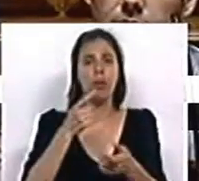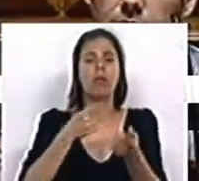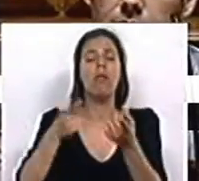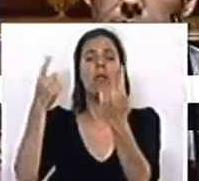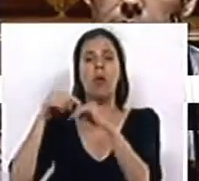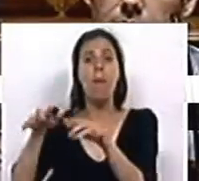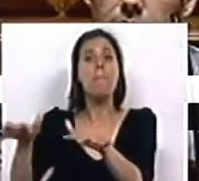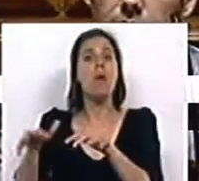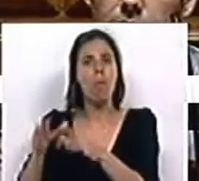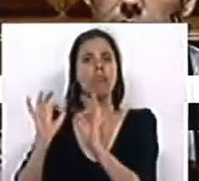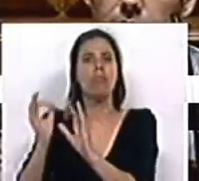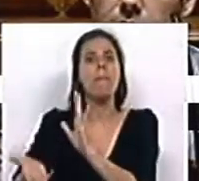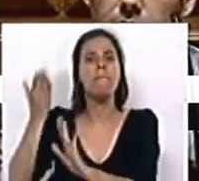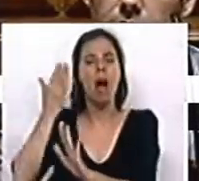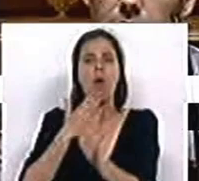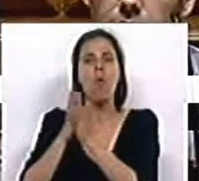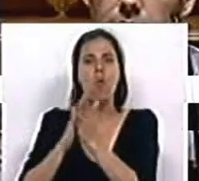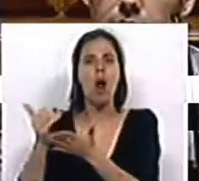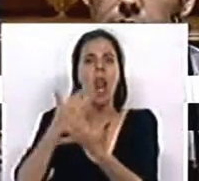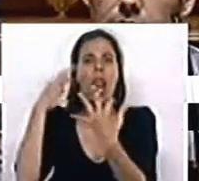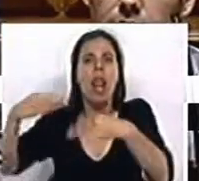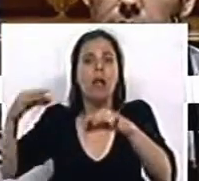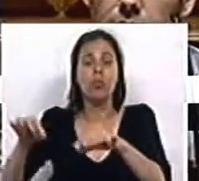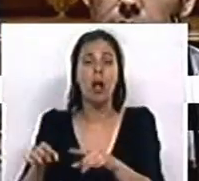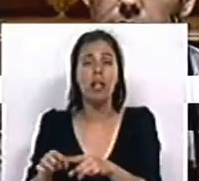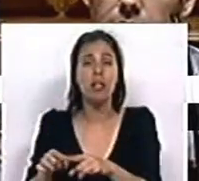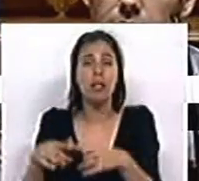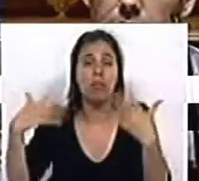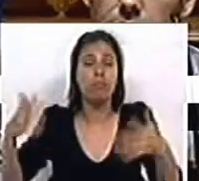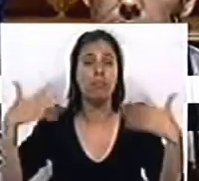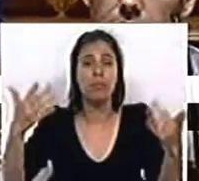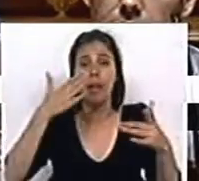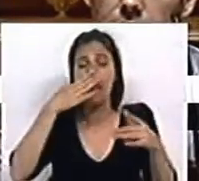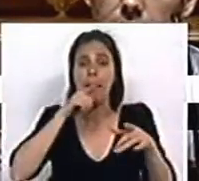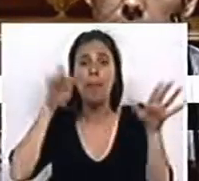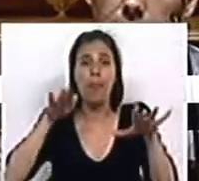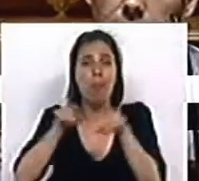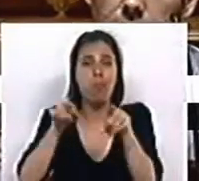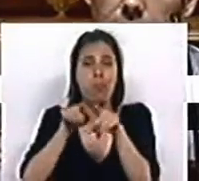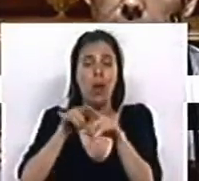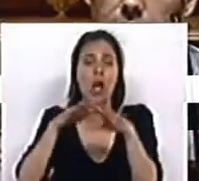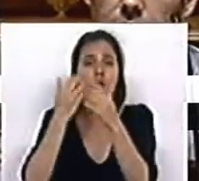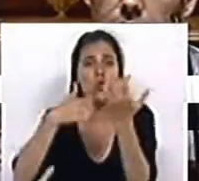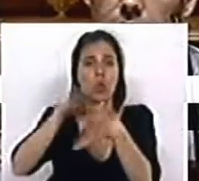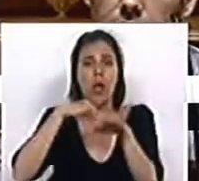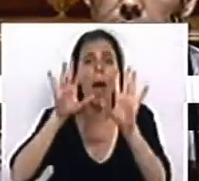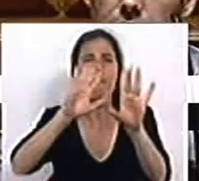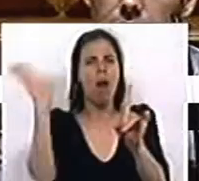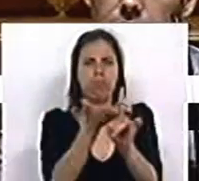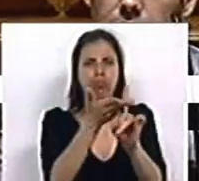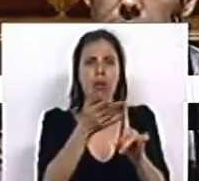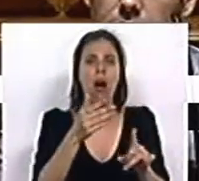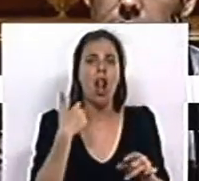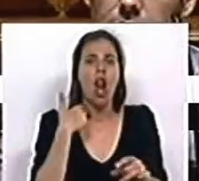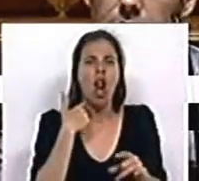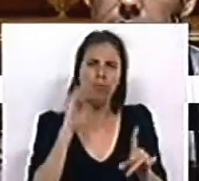Privilegiam-se os monopólios que exploram recursos naturais de forma como se parasitas se tratassem na sociedade, mas castigam-se